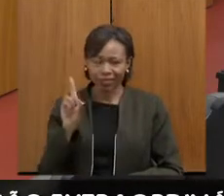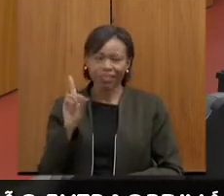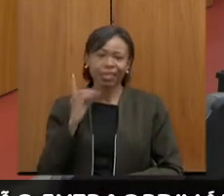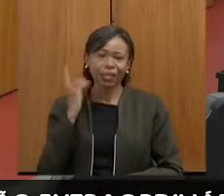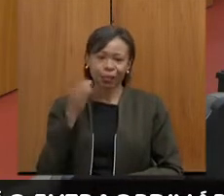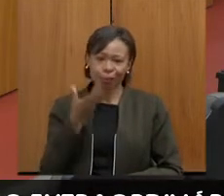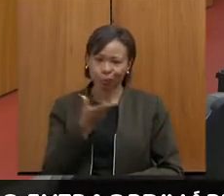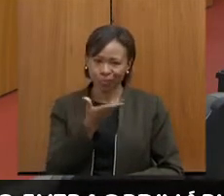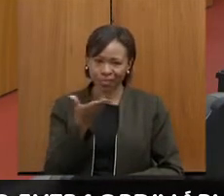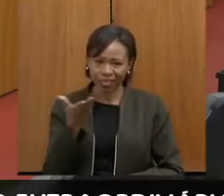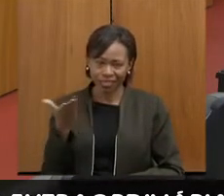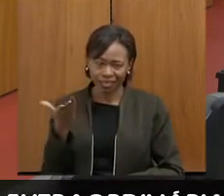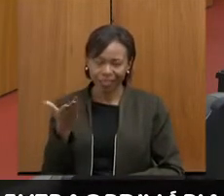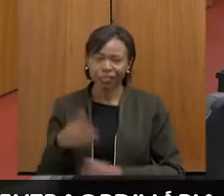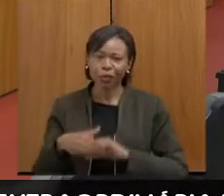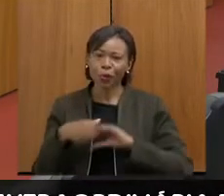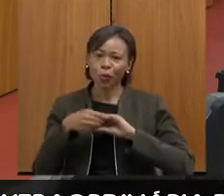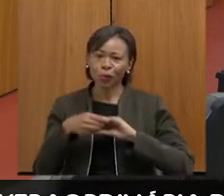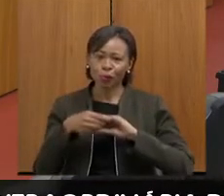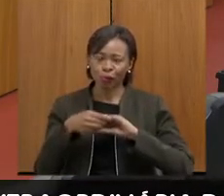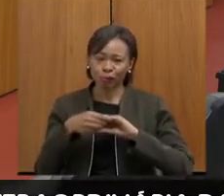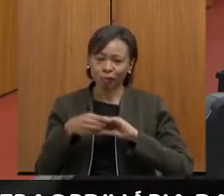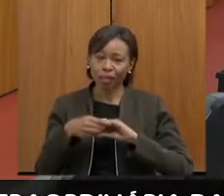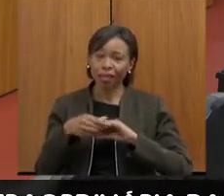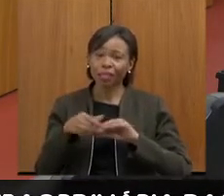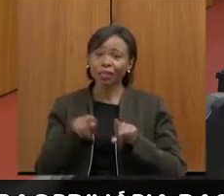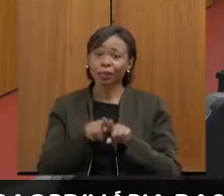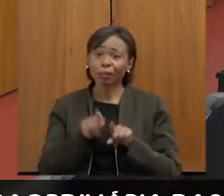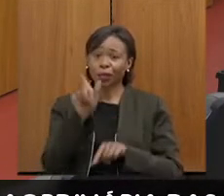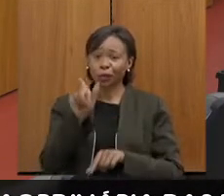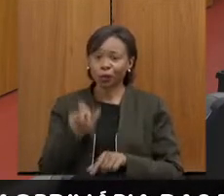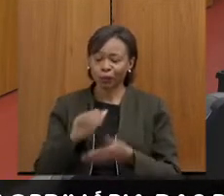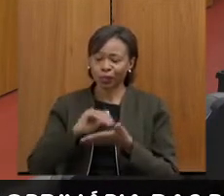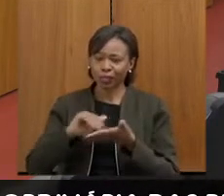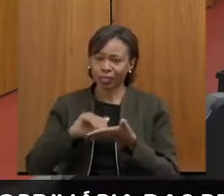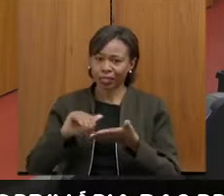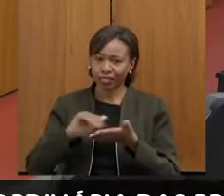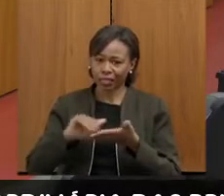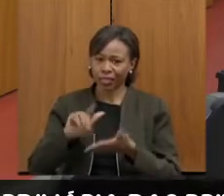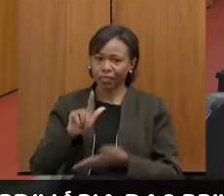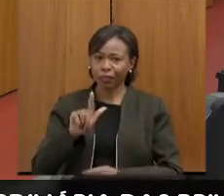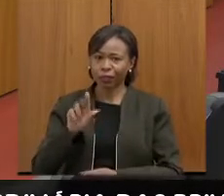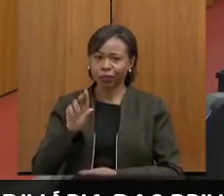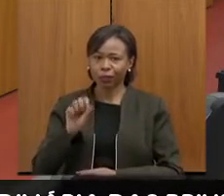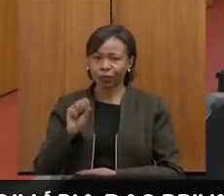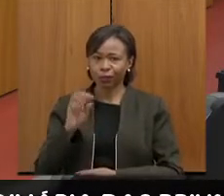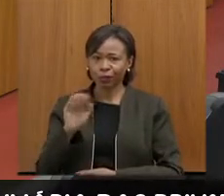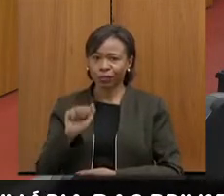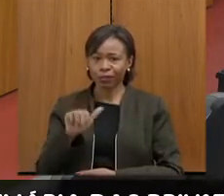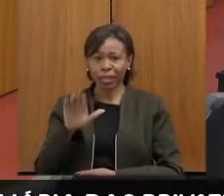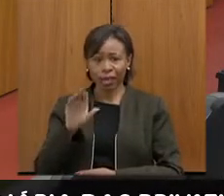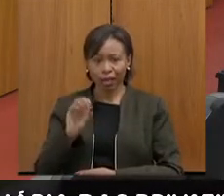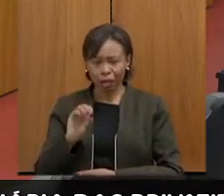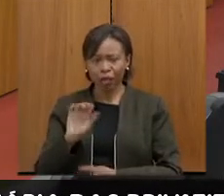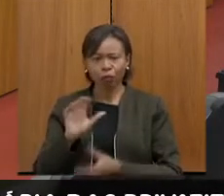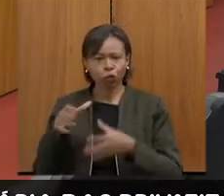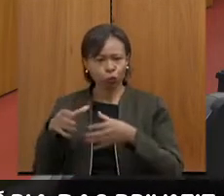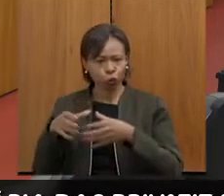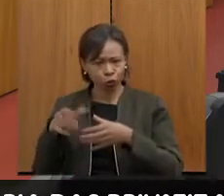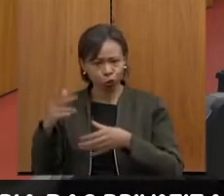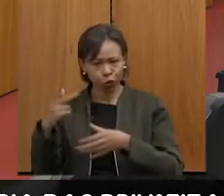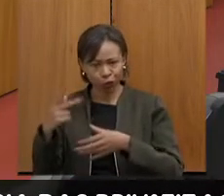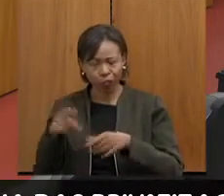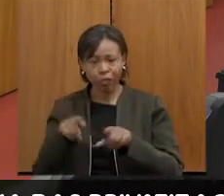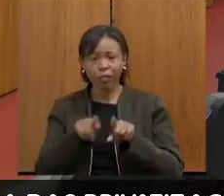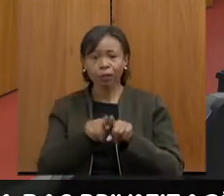deputados, deputadas. Cumprimentar aí o secretário Gustavo, toda a sua equipe, deputada